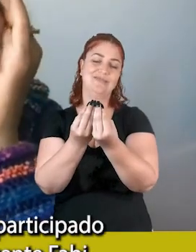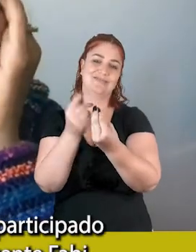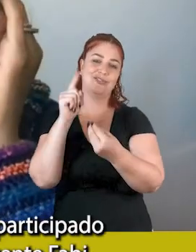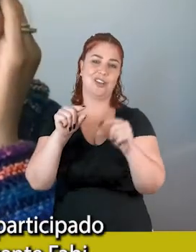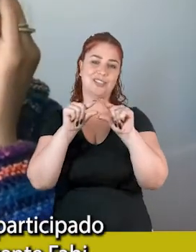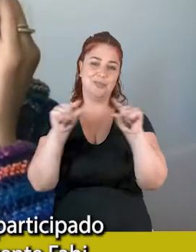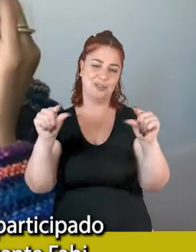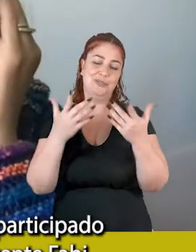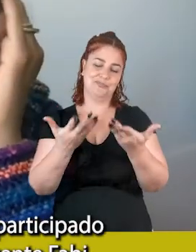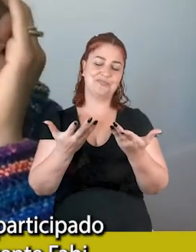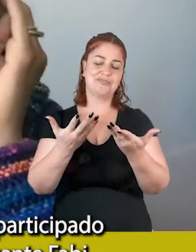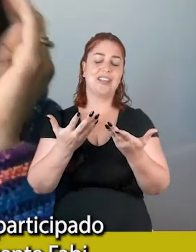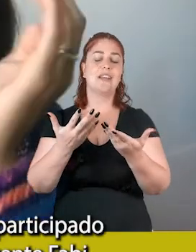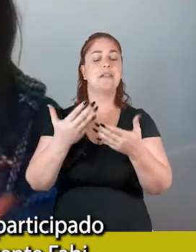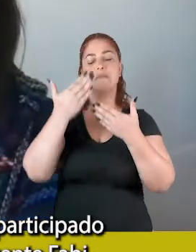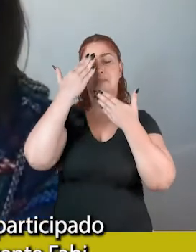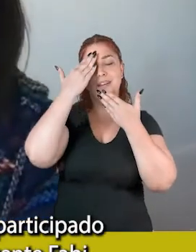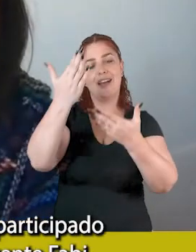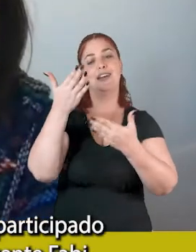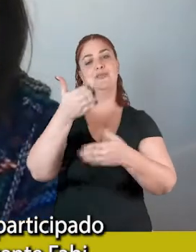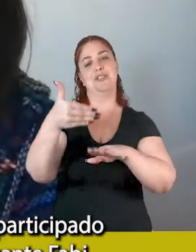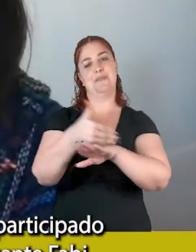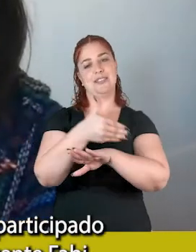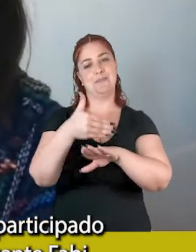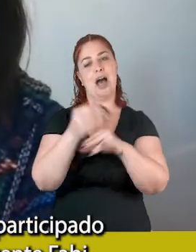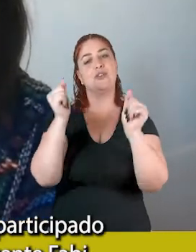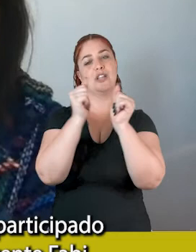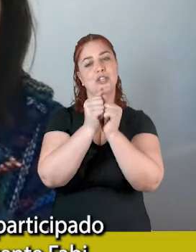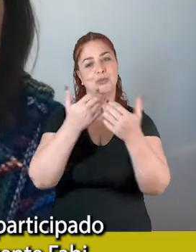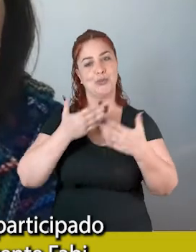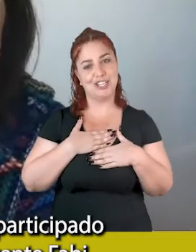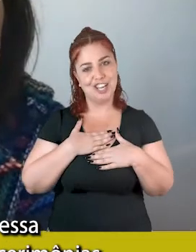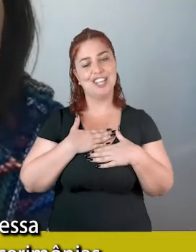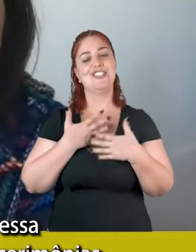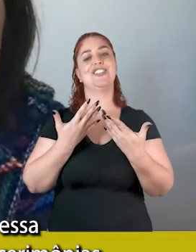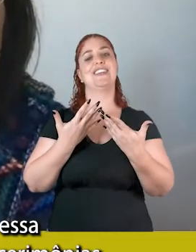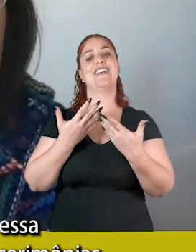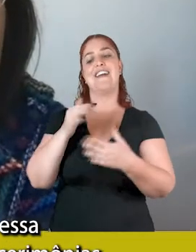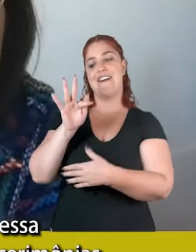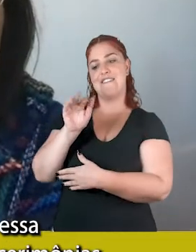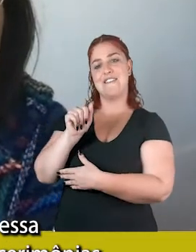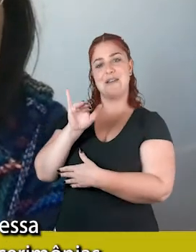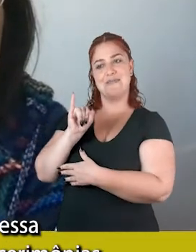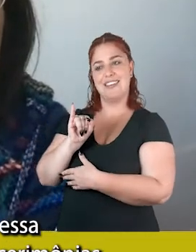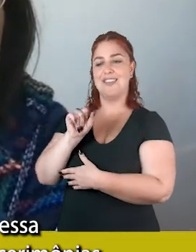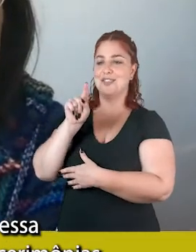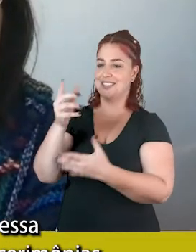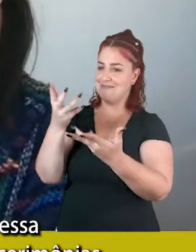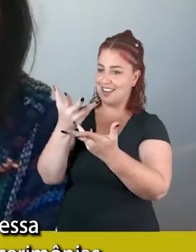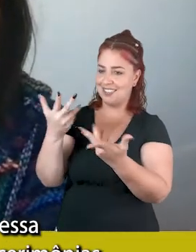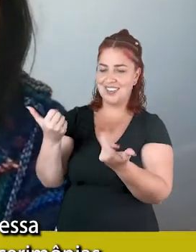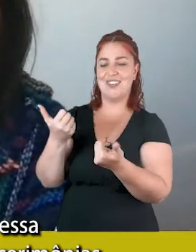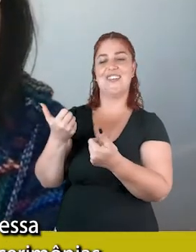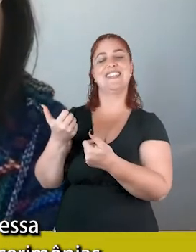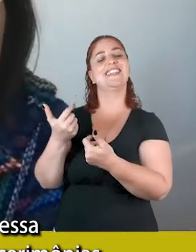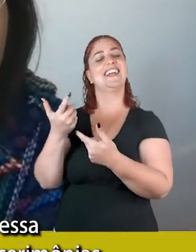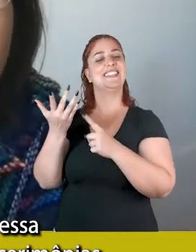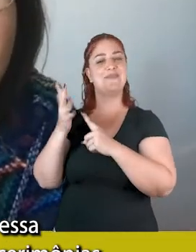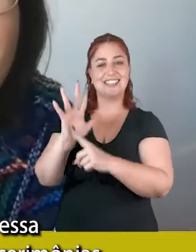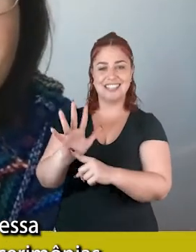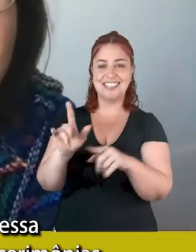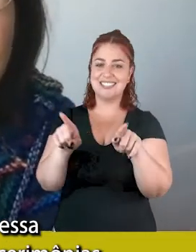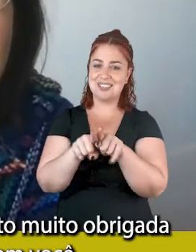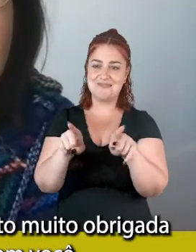Aranha. Muito obrigada por ter participado, por estar aqui com a gente. Fabi, obrigada por ser essa mestre maravilhosa de cerimônias.